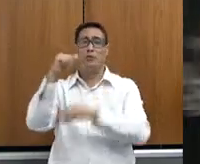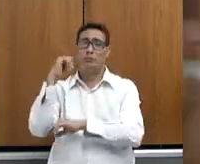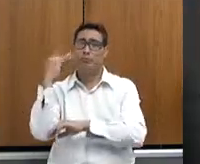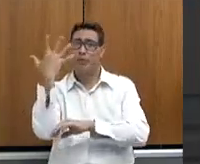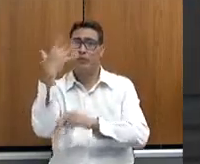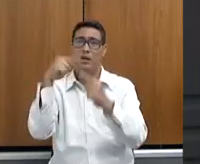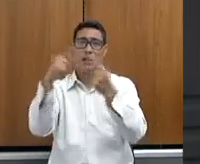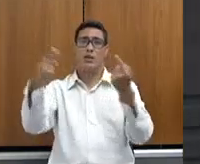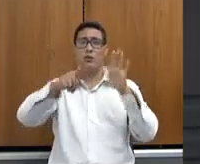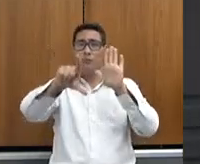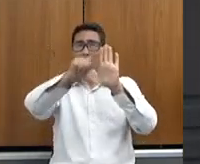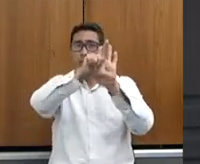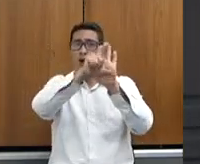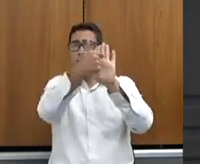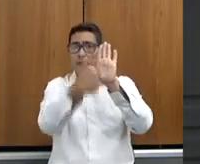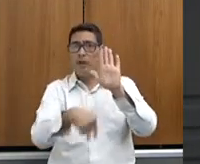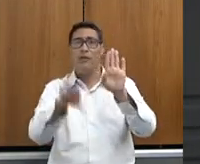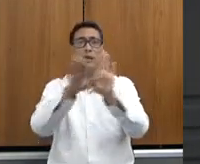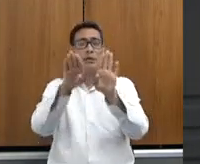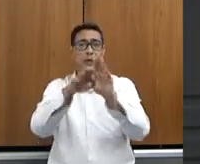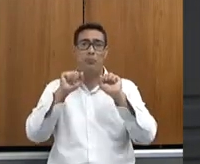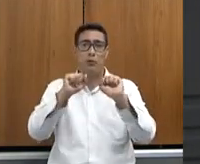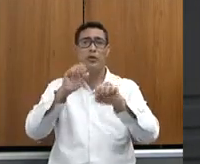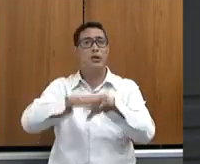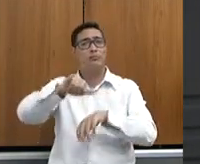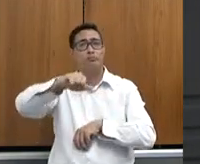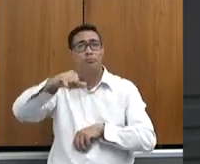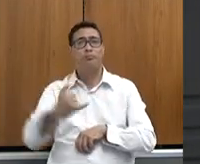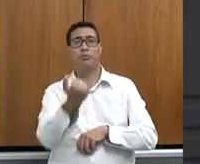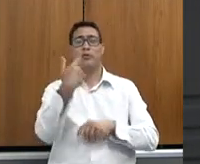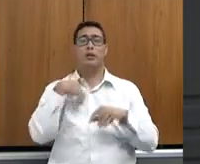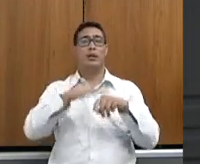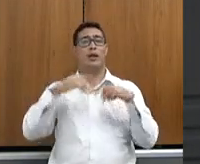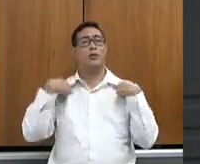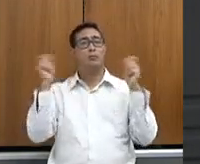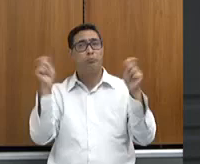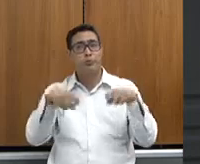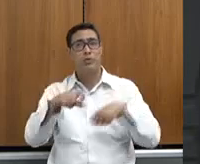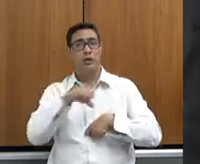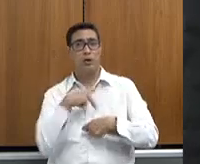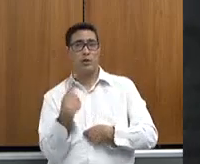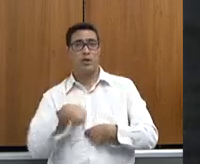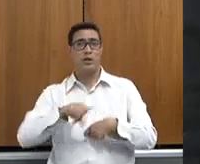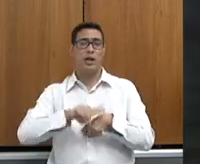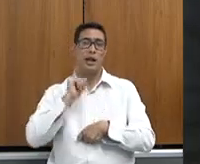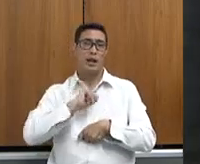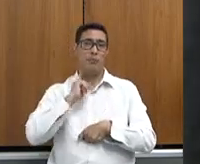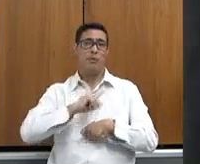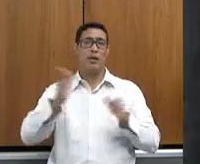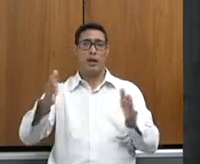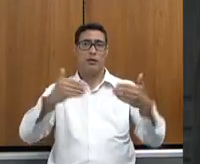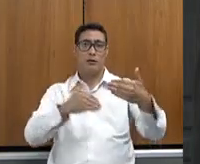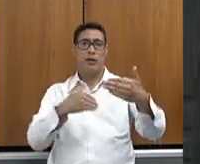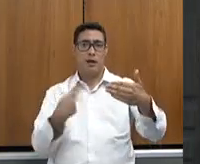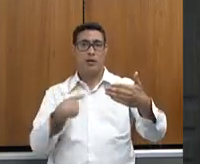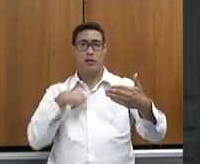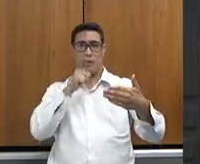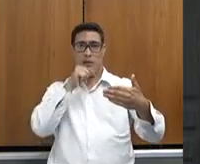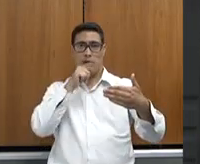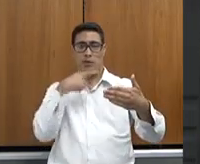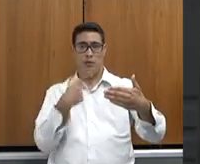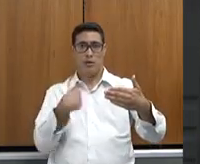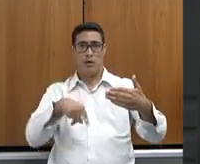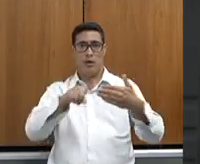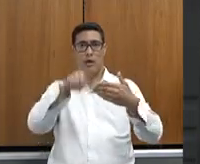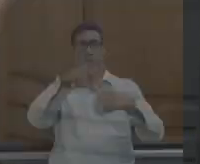ambientais, mas podendo aproveitar ao máximo o potencial que nós temos em Minas Gerais, que é a caixa d'água do país, para nós termos